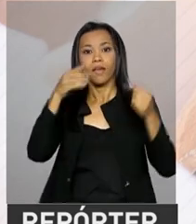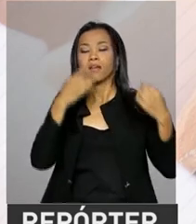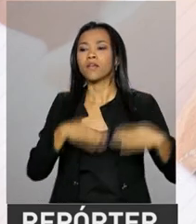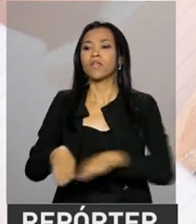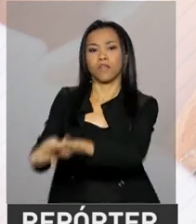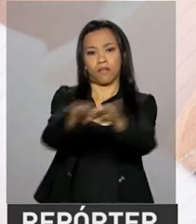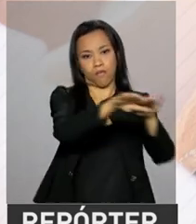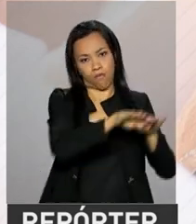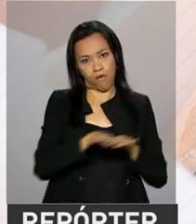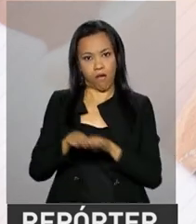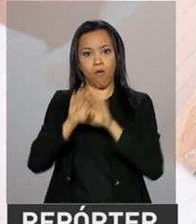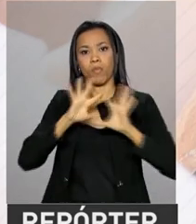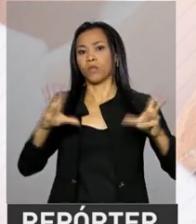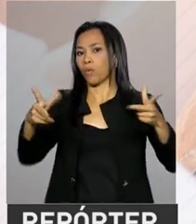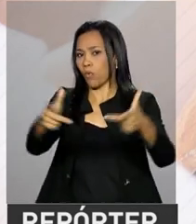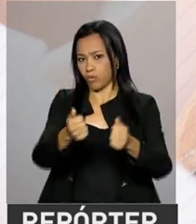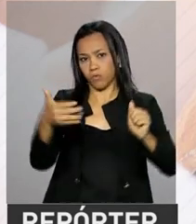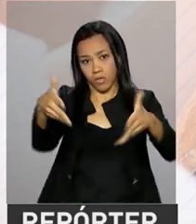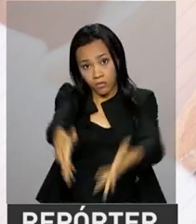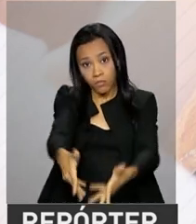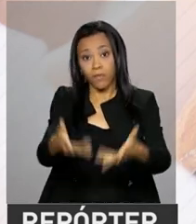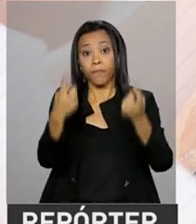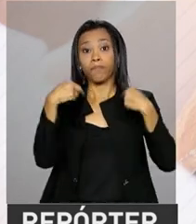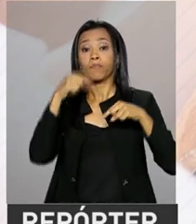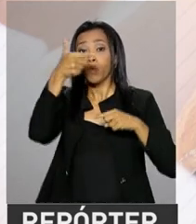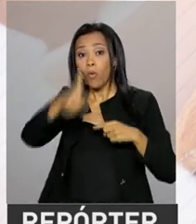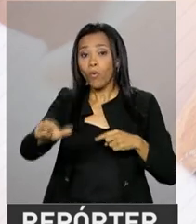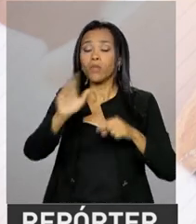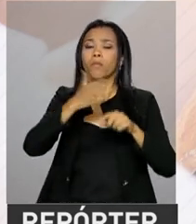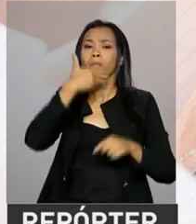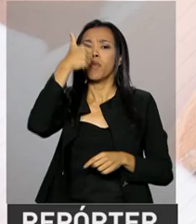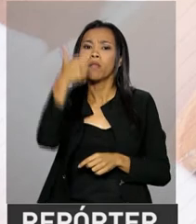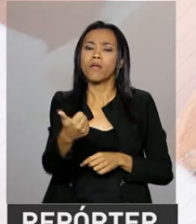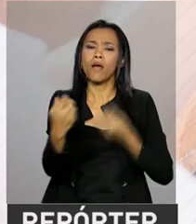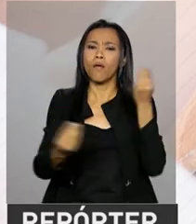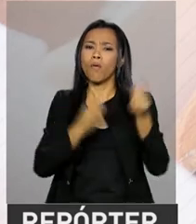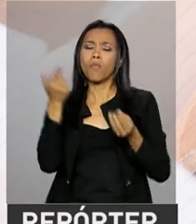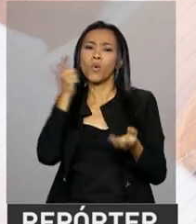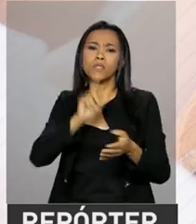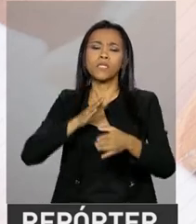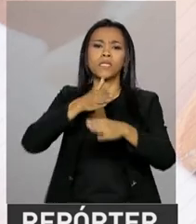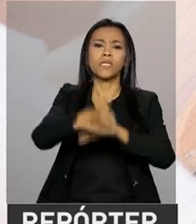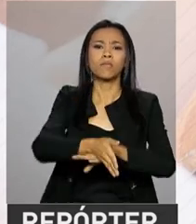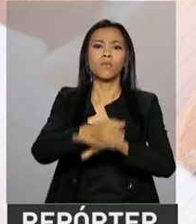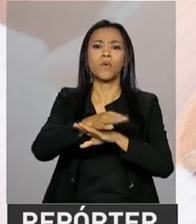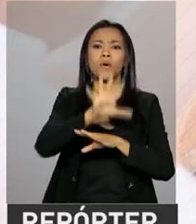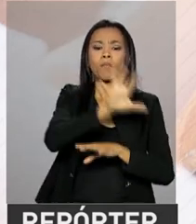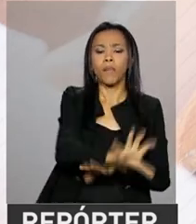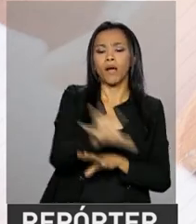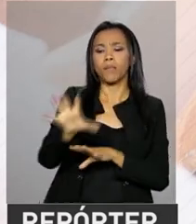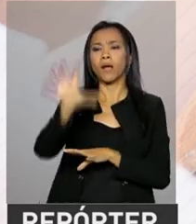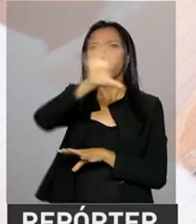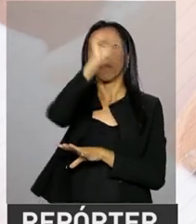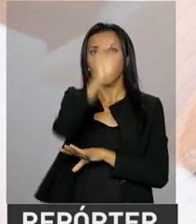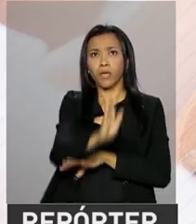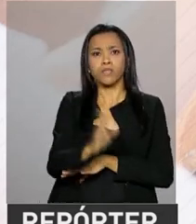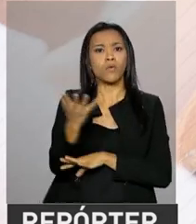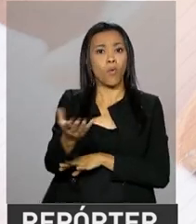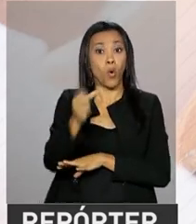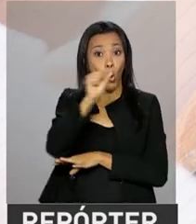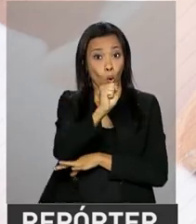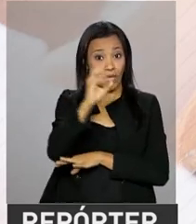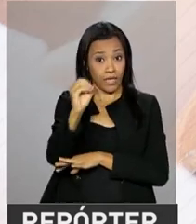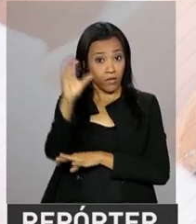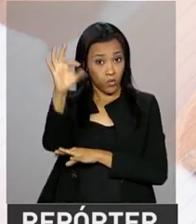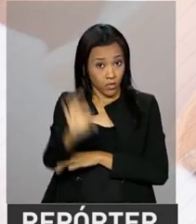aos recursos. Outra proposta quer melhorar a distribuição de acesso à cultura por região. Atualmente, 80% dos